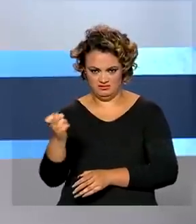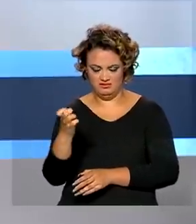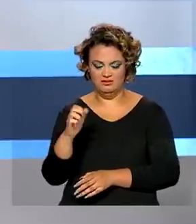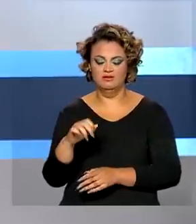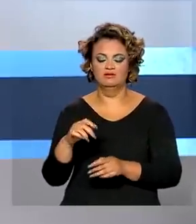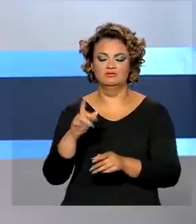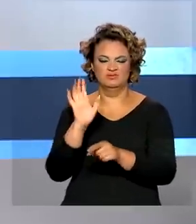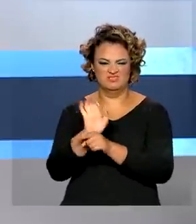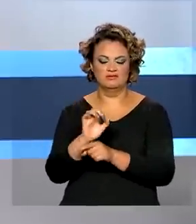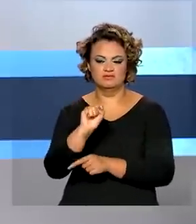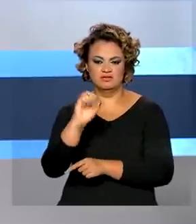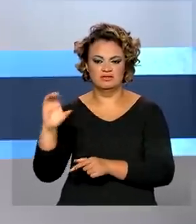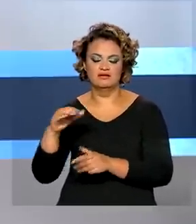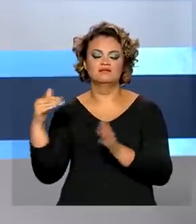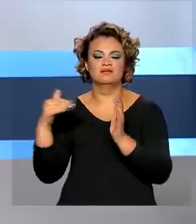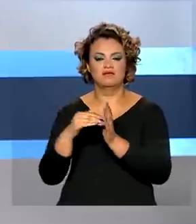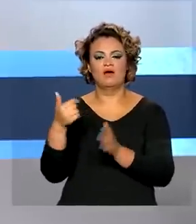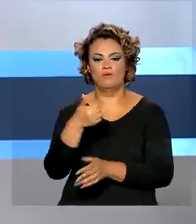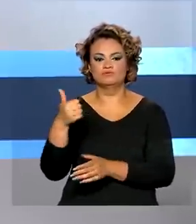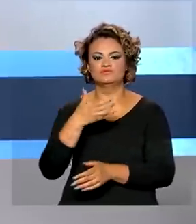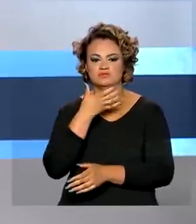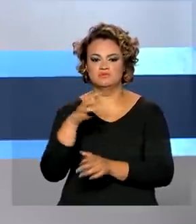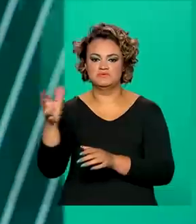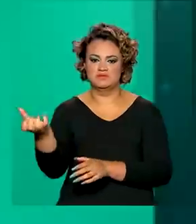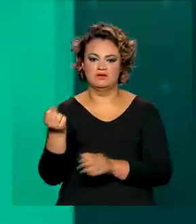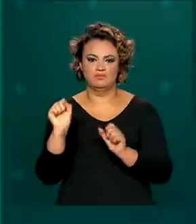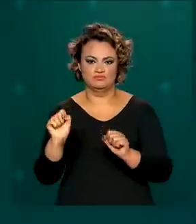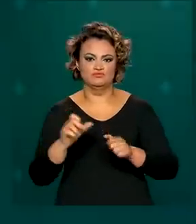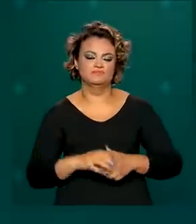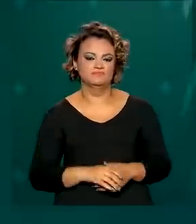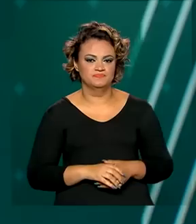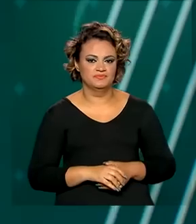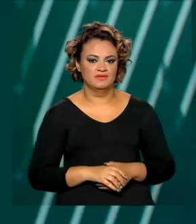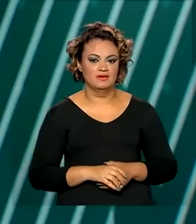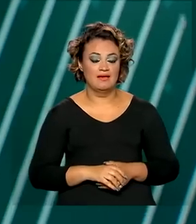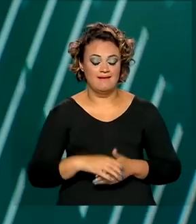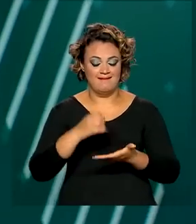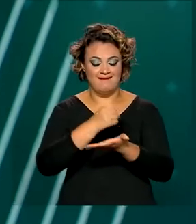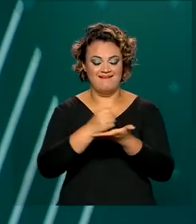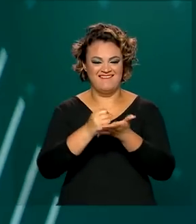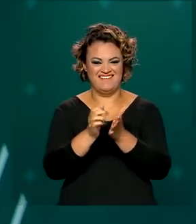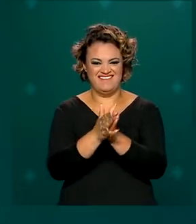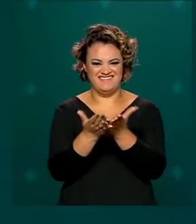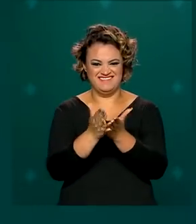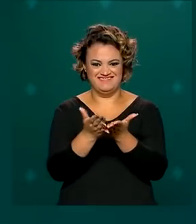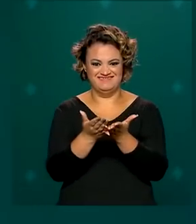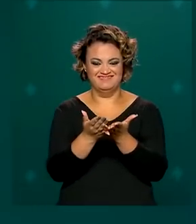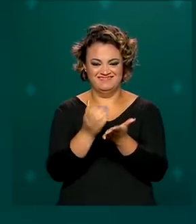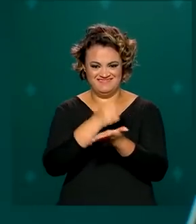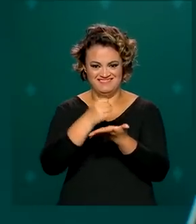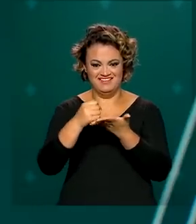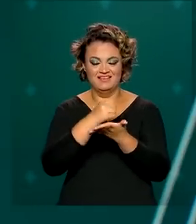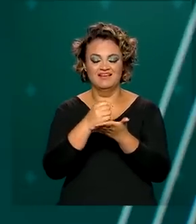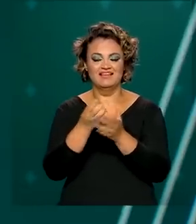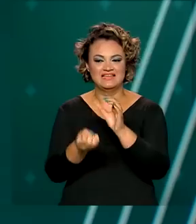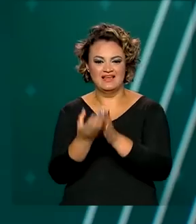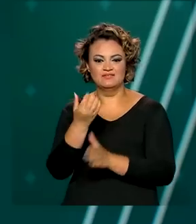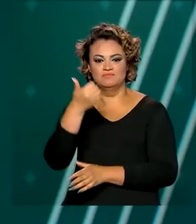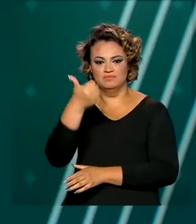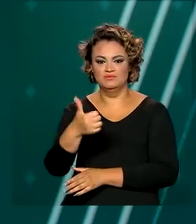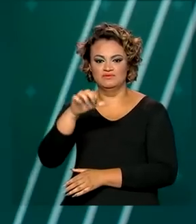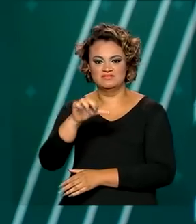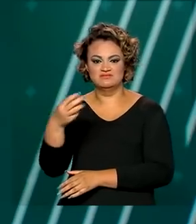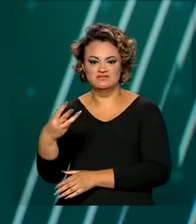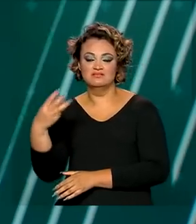até 11 de dezembro para sacar o dinheiro. A carteira de trabalho, criada em 1932, se